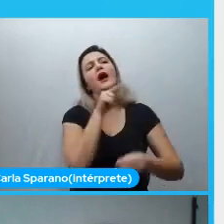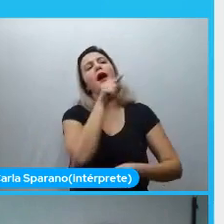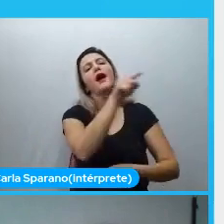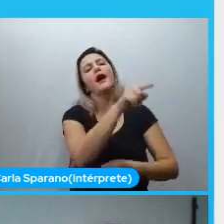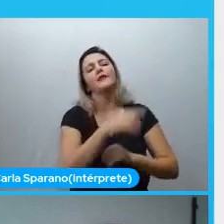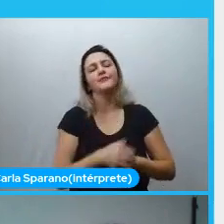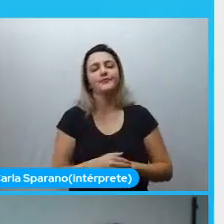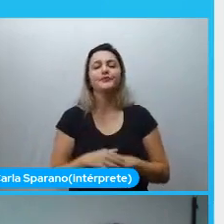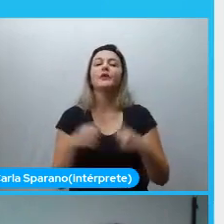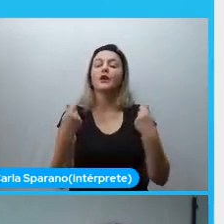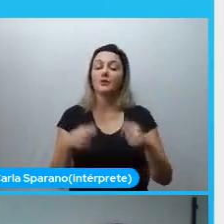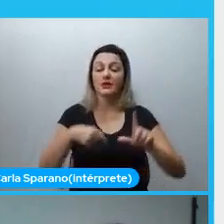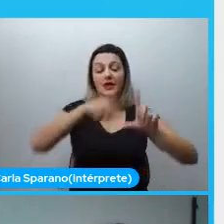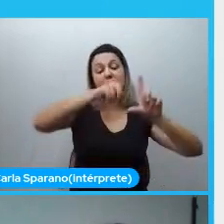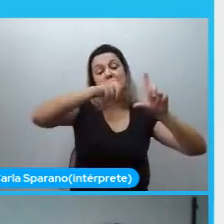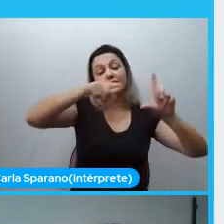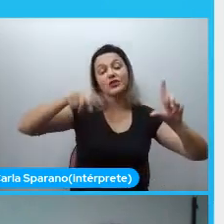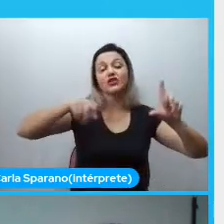estatística descritiva,